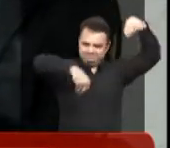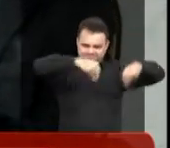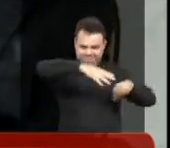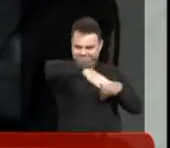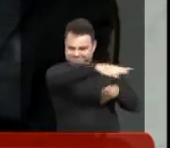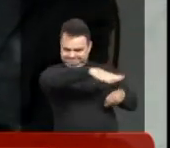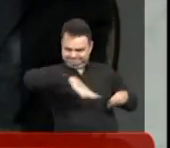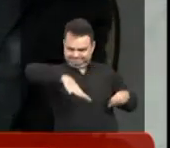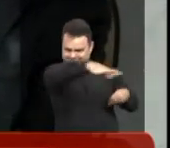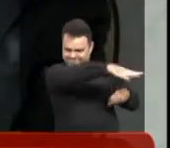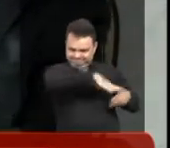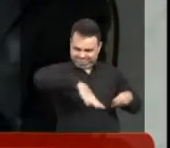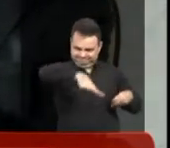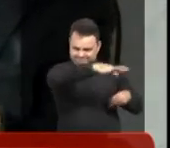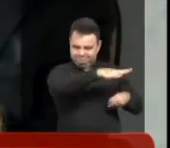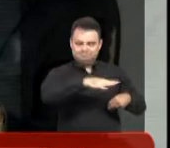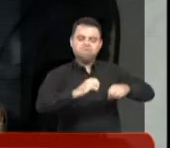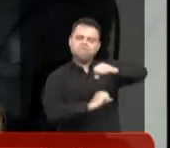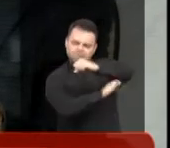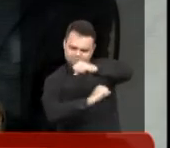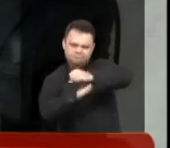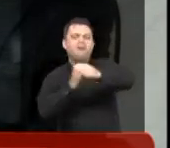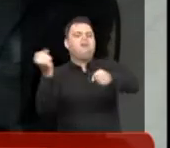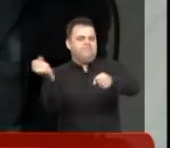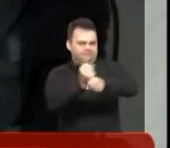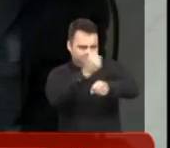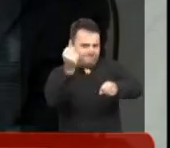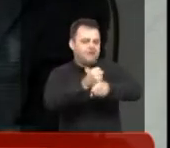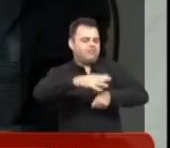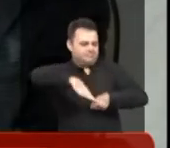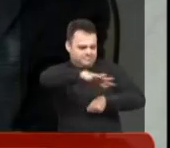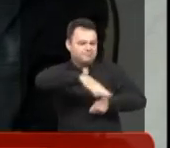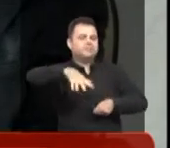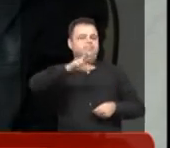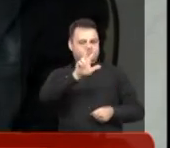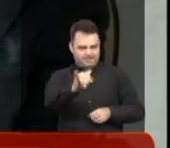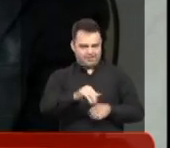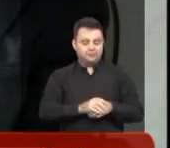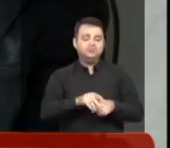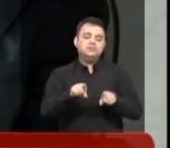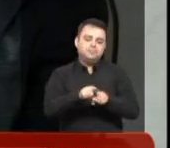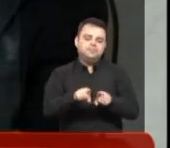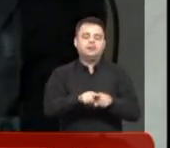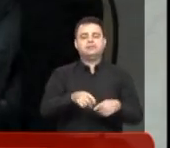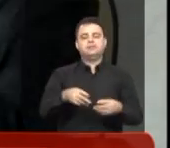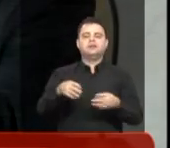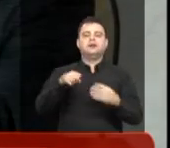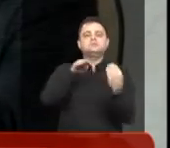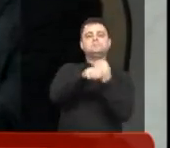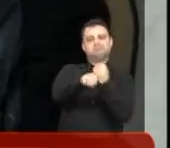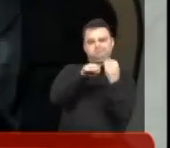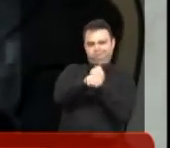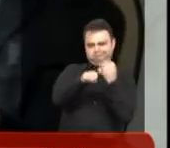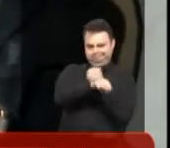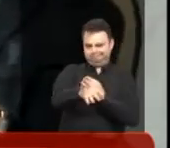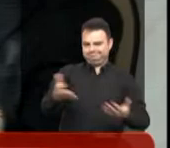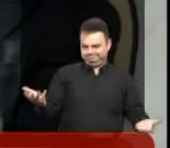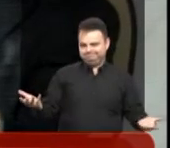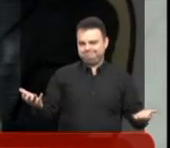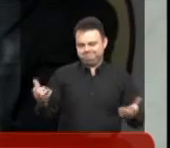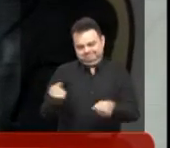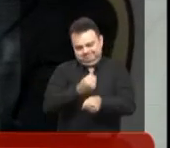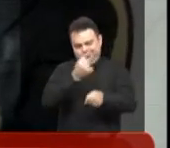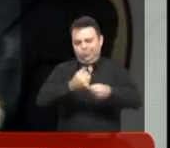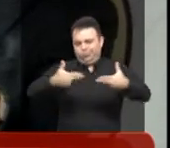liga o Castelinho com o Jardim do Bosque, com a pavimentação do Castelinho 3, essa passarela na ponte vai sair. E tem as estradas, né? Eu